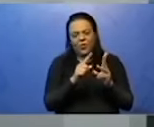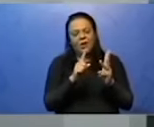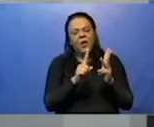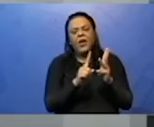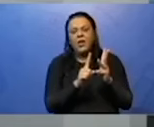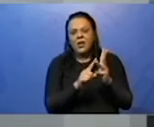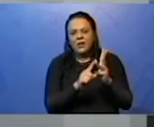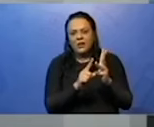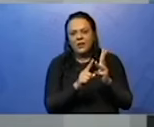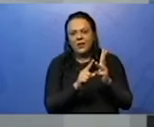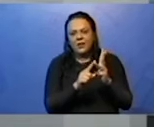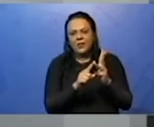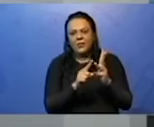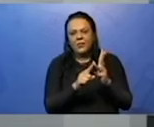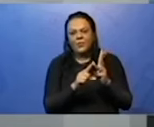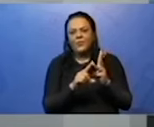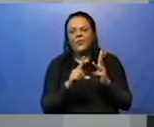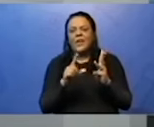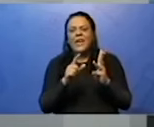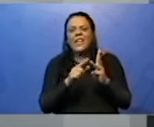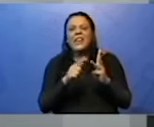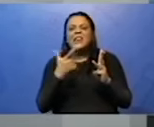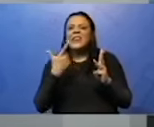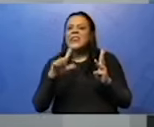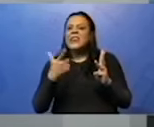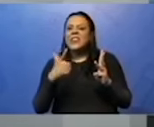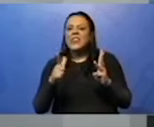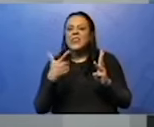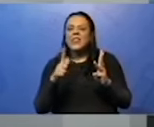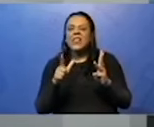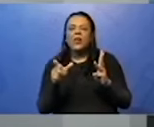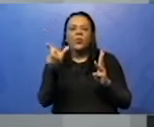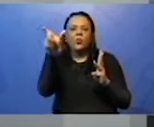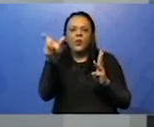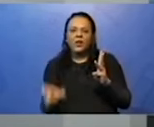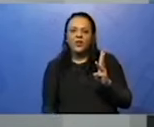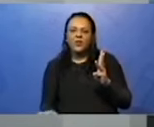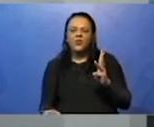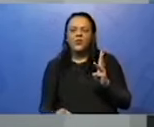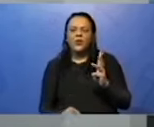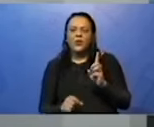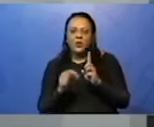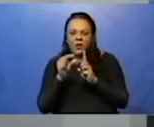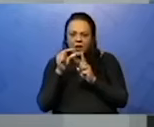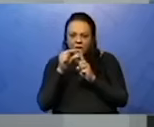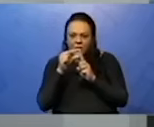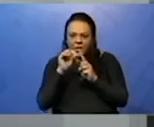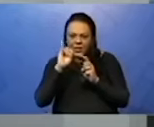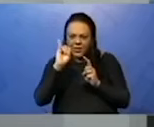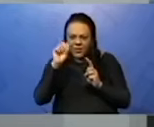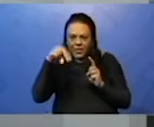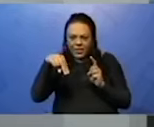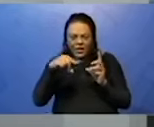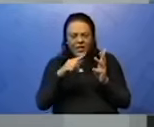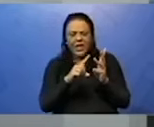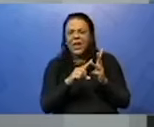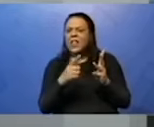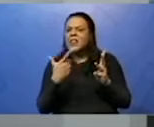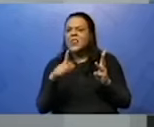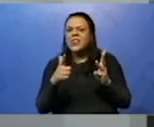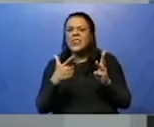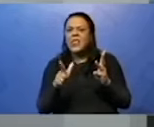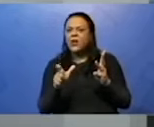terceiro, inexistente. Novamente o in aqui. Existente, não existente. Então, esse não existe.